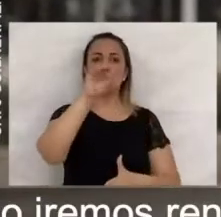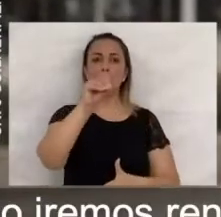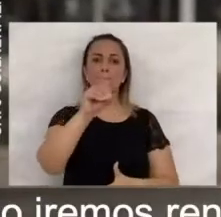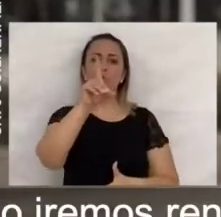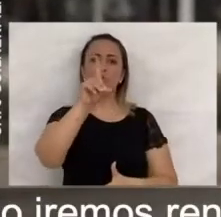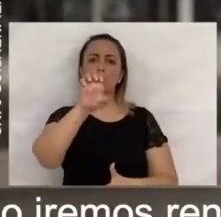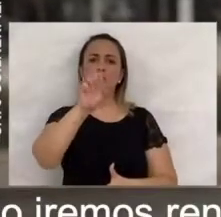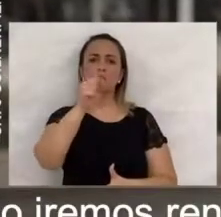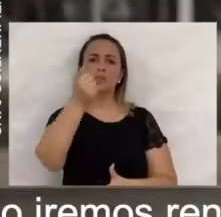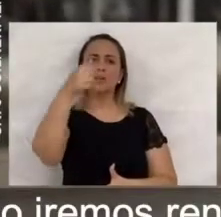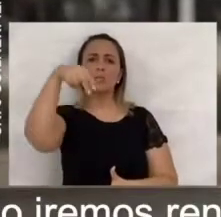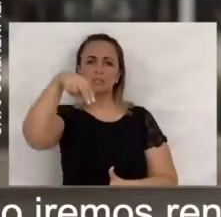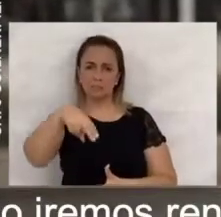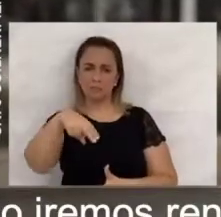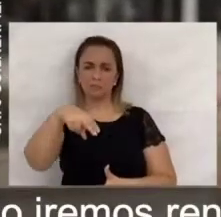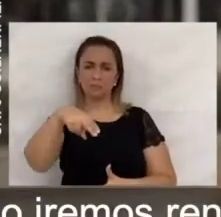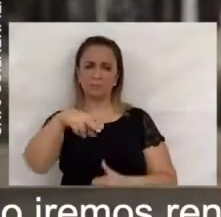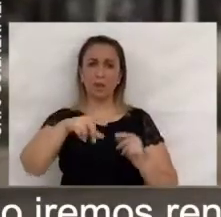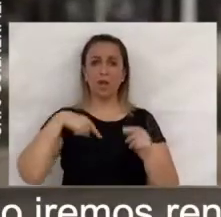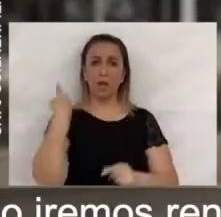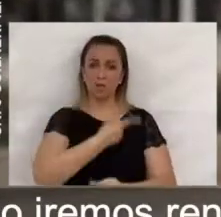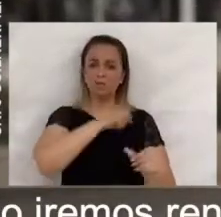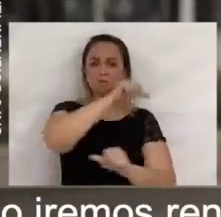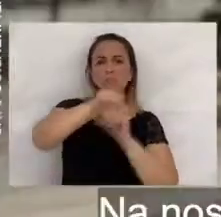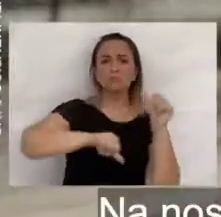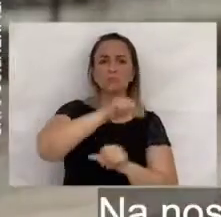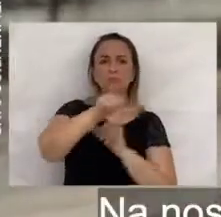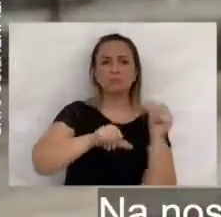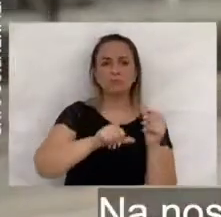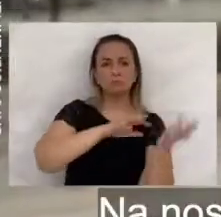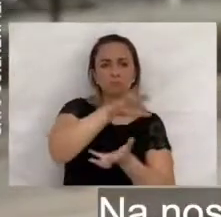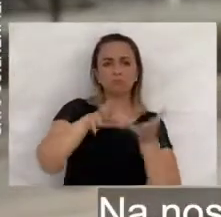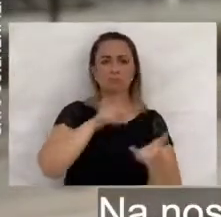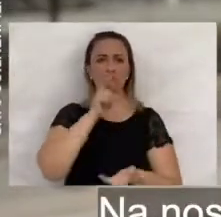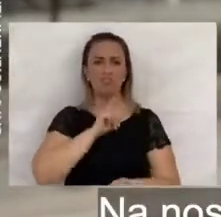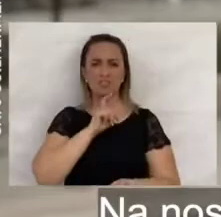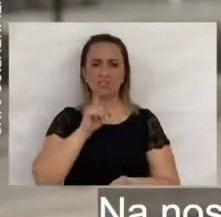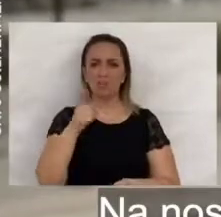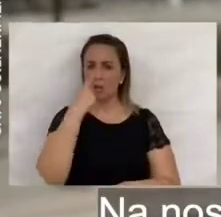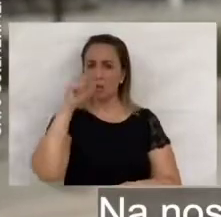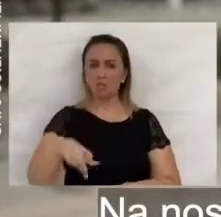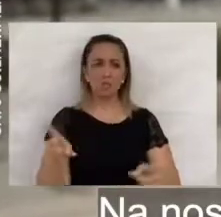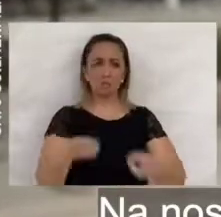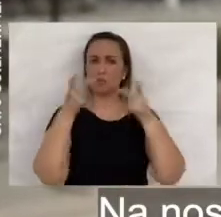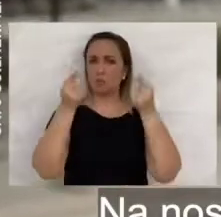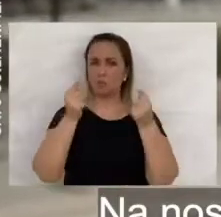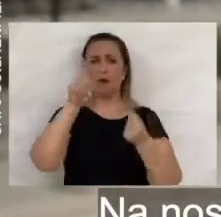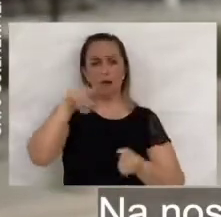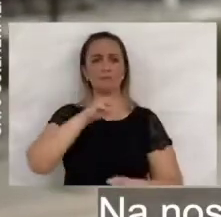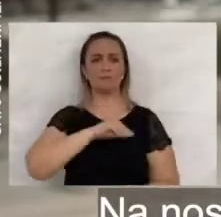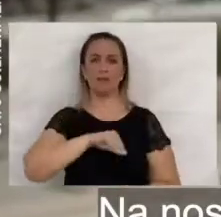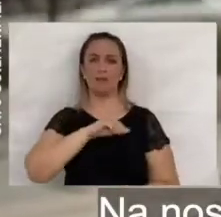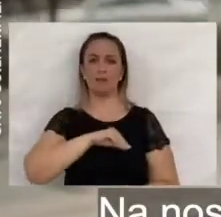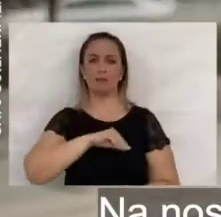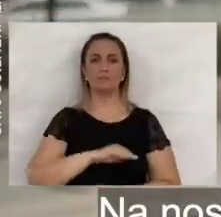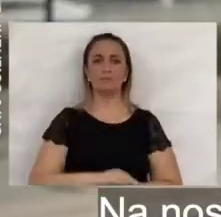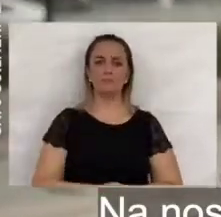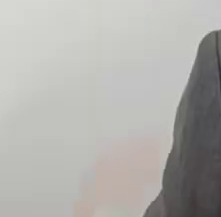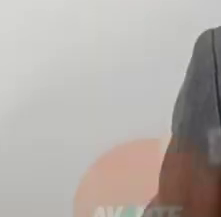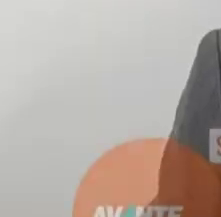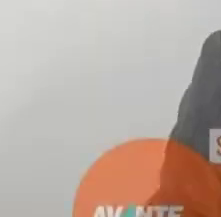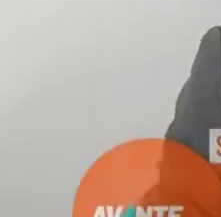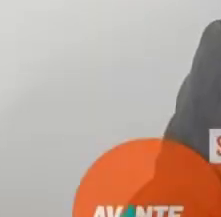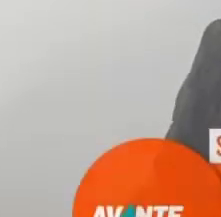com a atual empresa de lixo e recuperaremos a Prodesan. Na nossa Revolução Verde, lixo não é lucro, é distribuição de